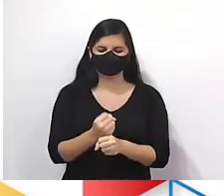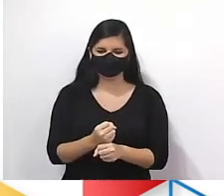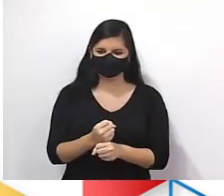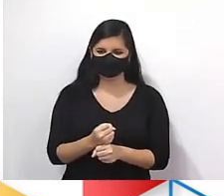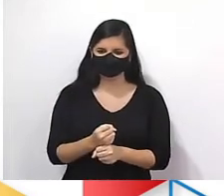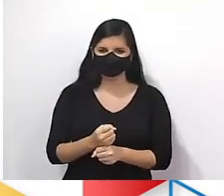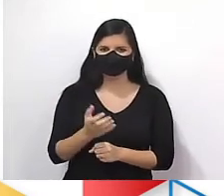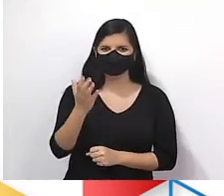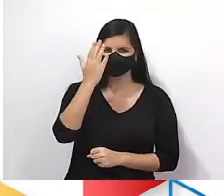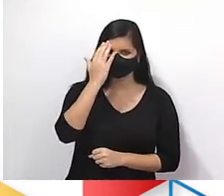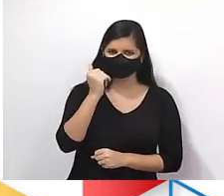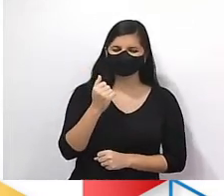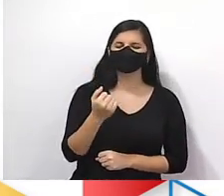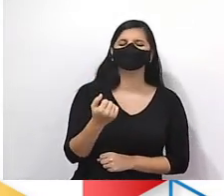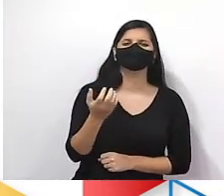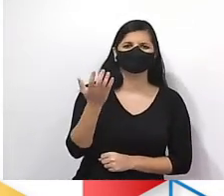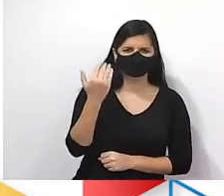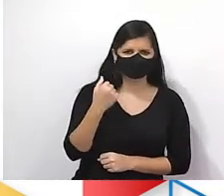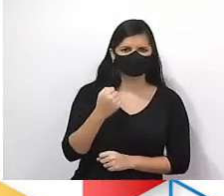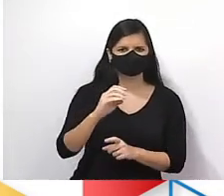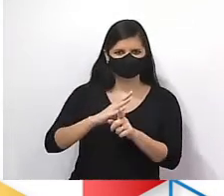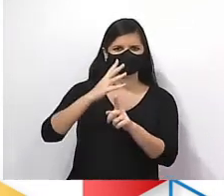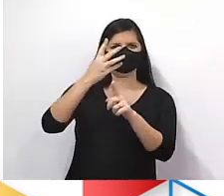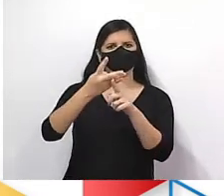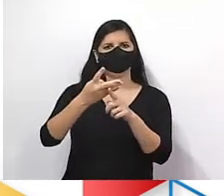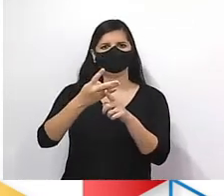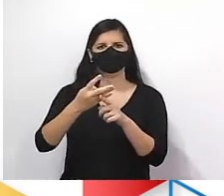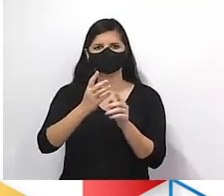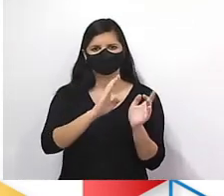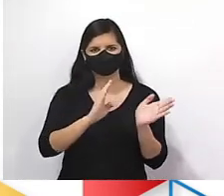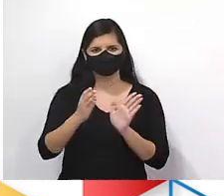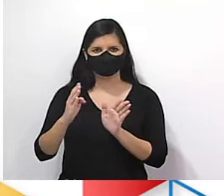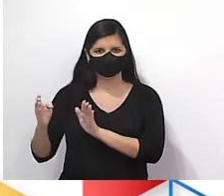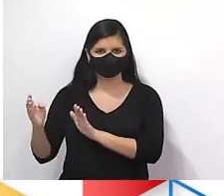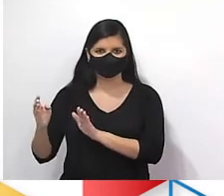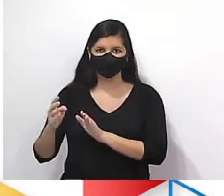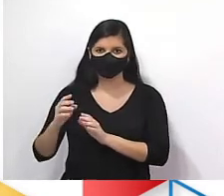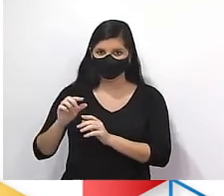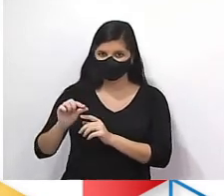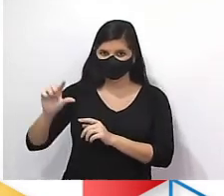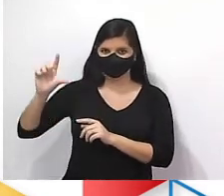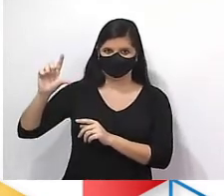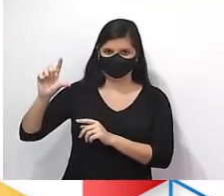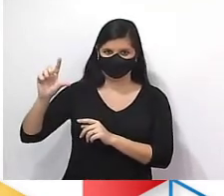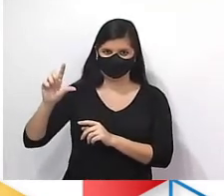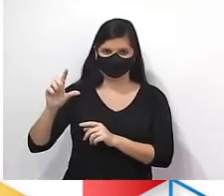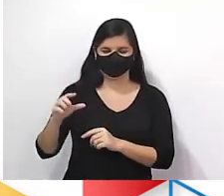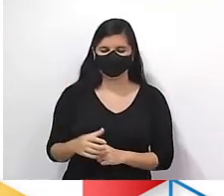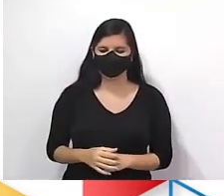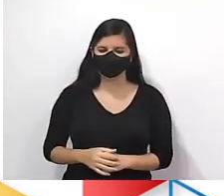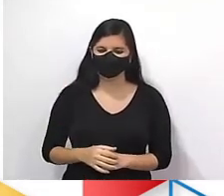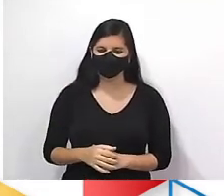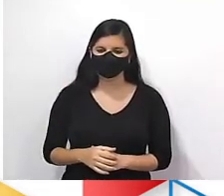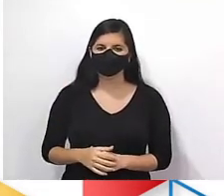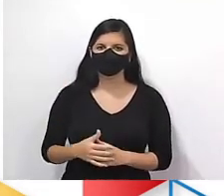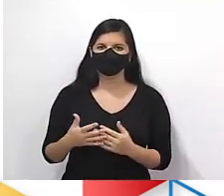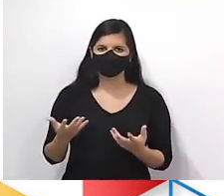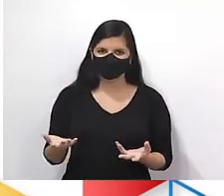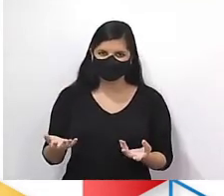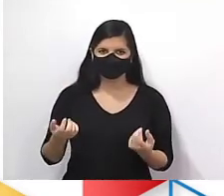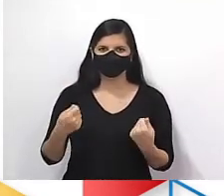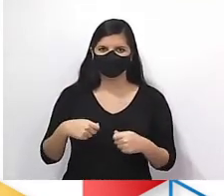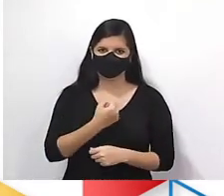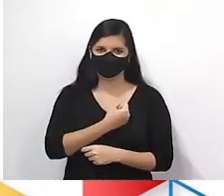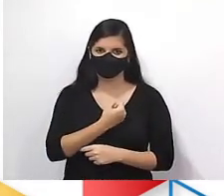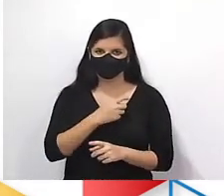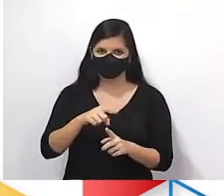Eu sei quais são os quadrados perfeitos. Não esquece. A ordem é crescente. Ah, professor. Então tem que ser os